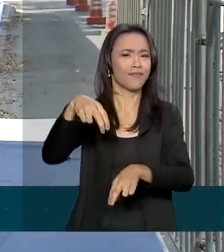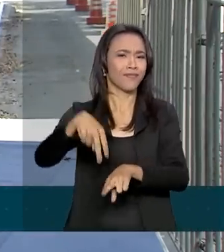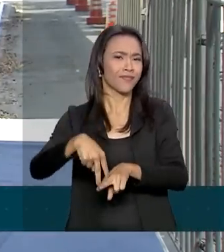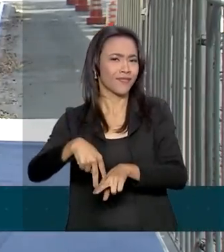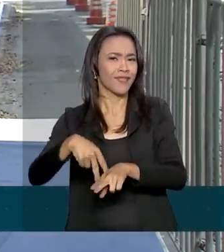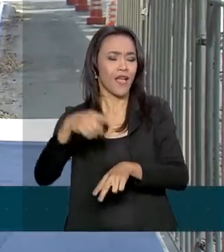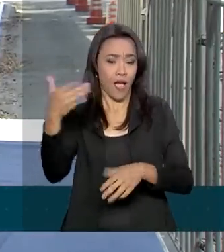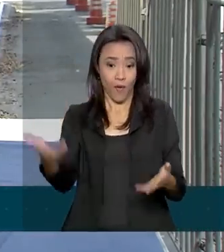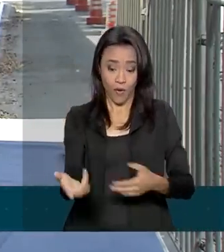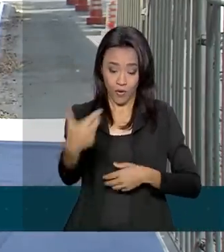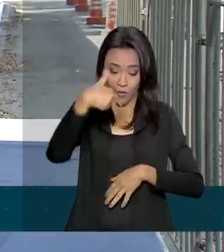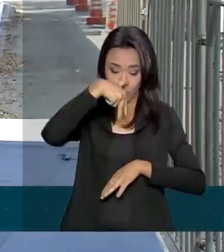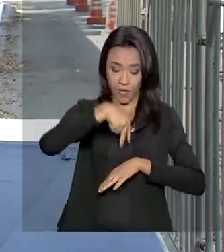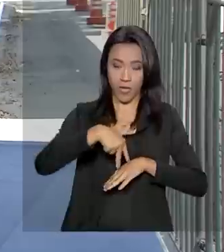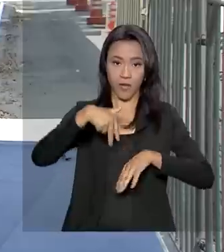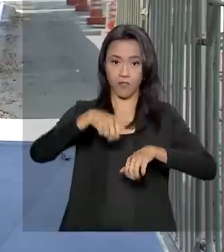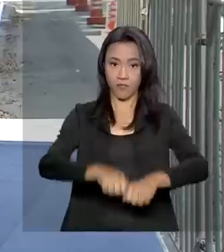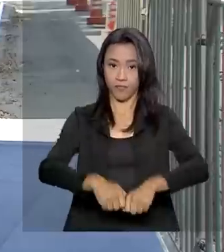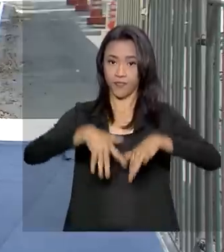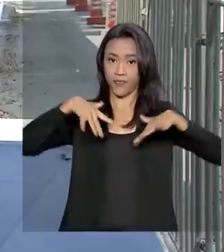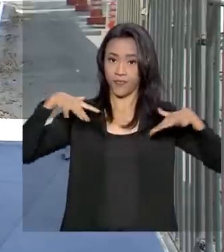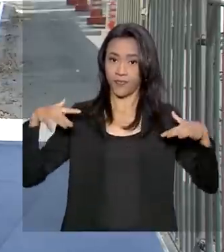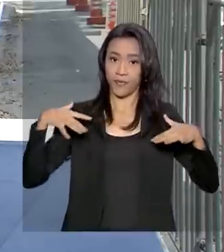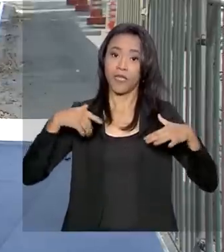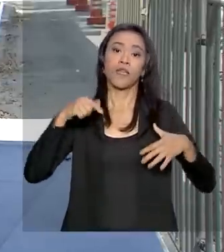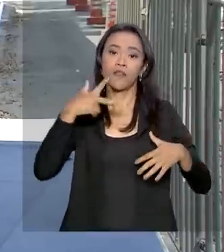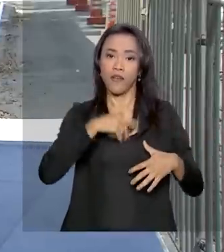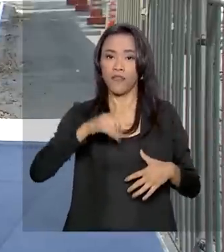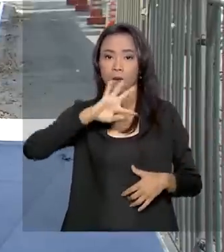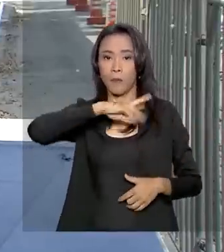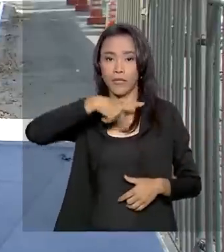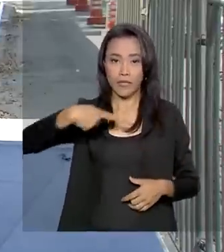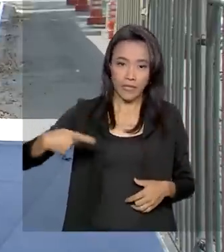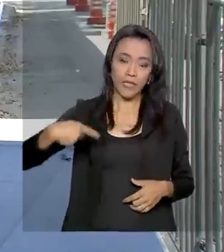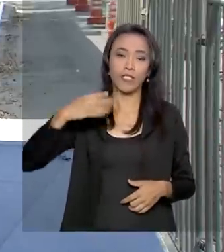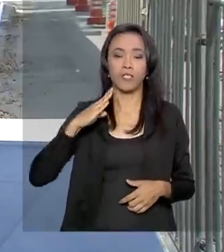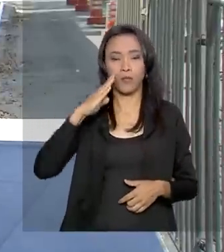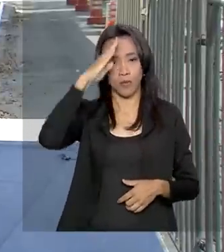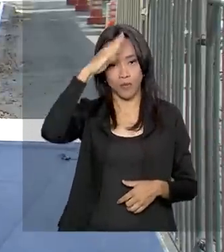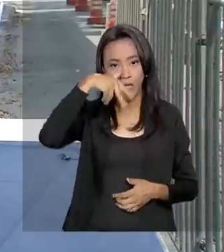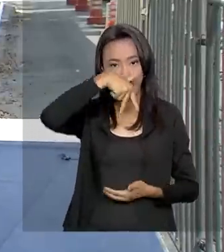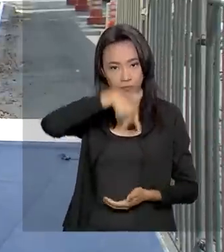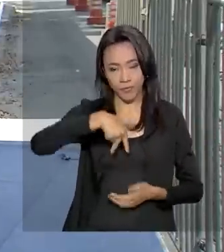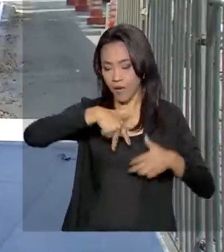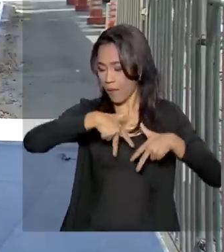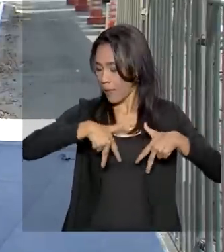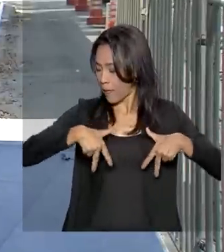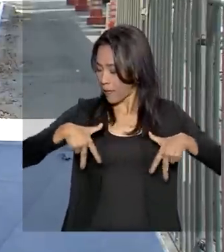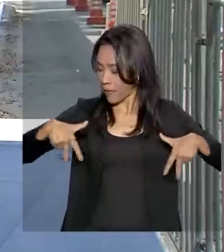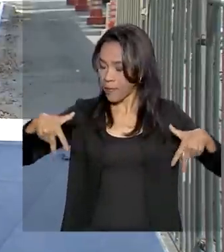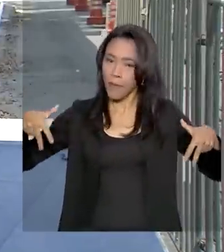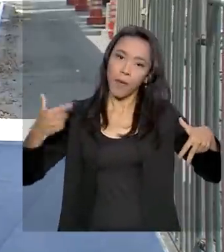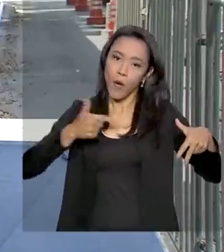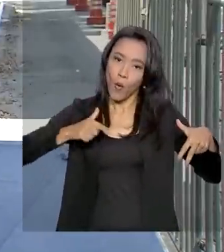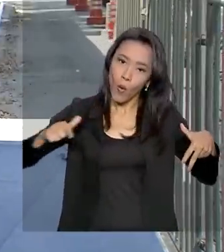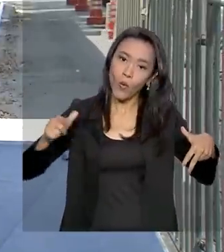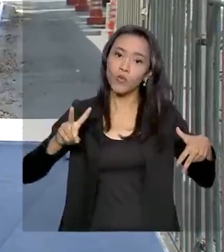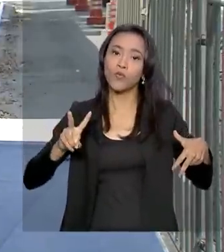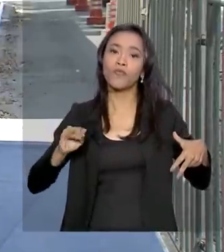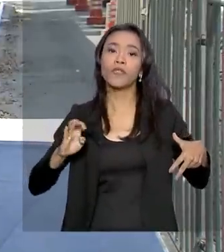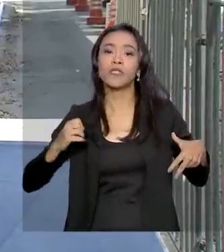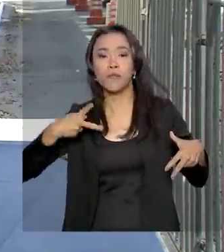no palanque de autoridades, onde vai ficar o presidente Jair Bolsonaro junto com outras autoridades, né, o vice